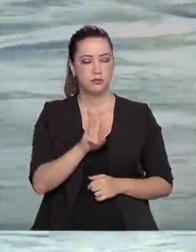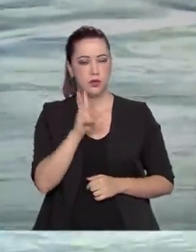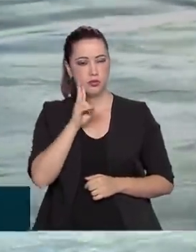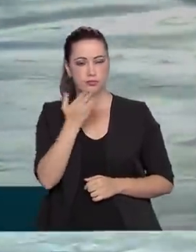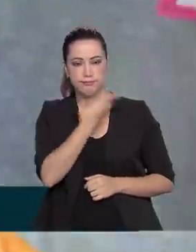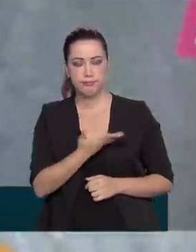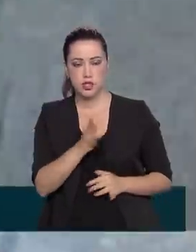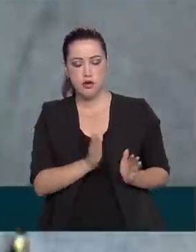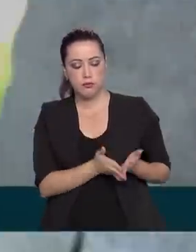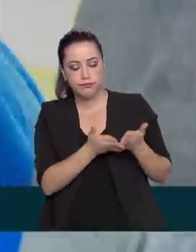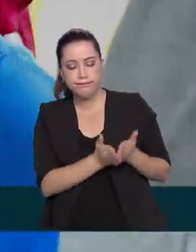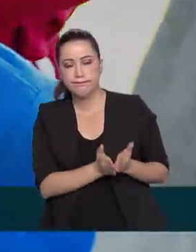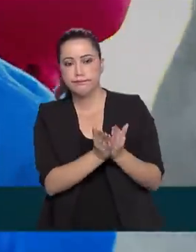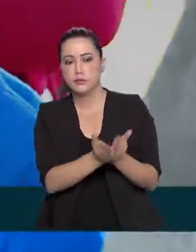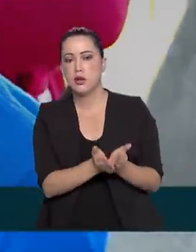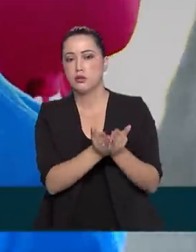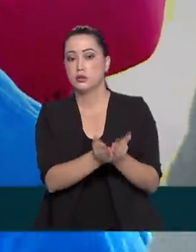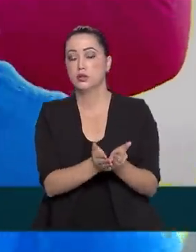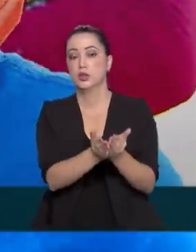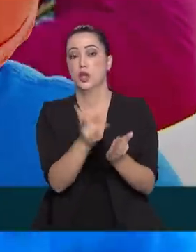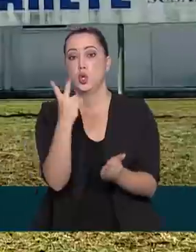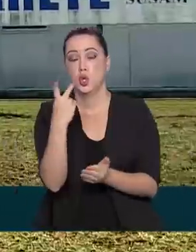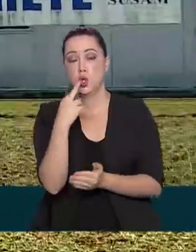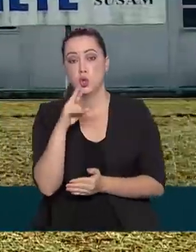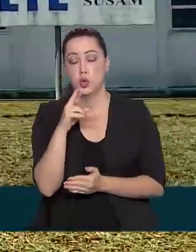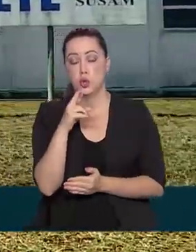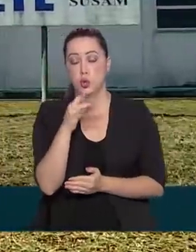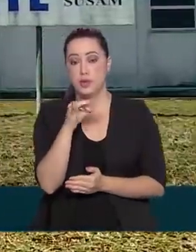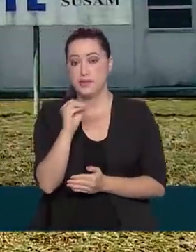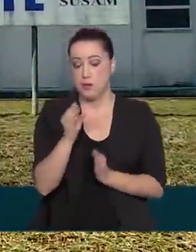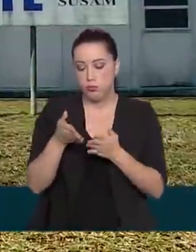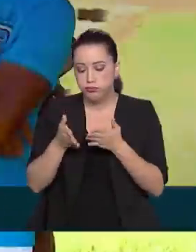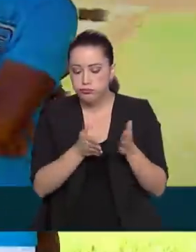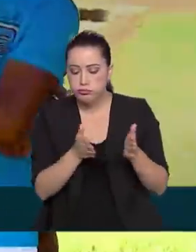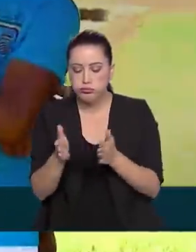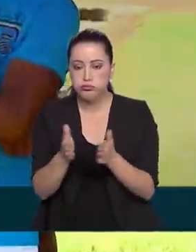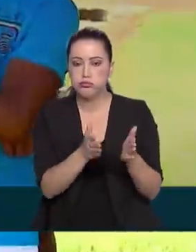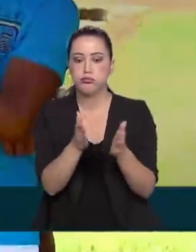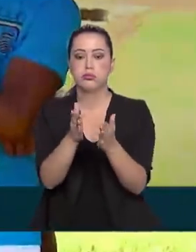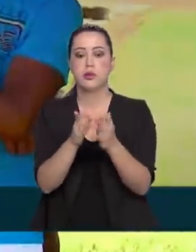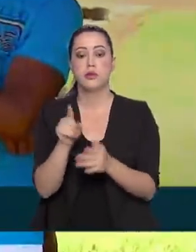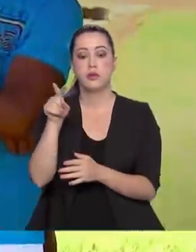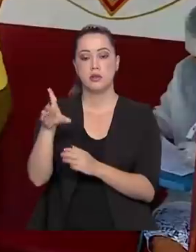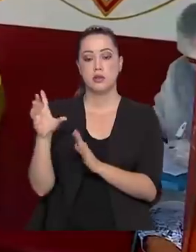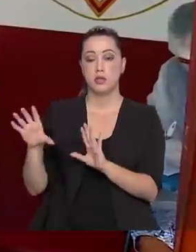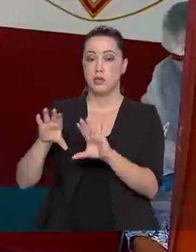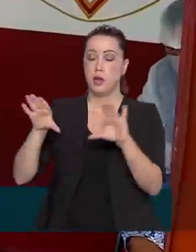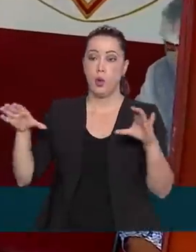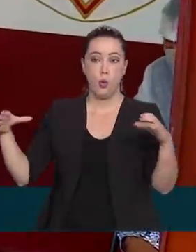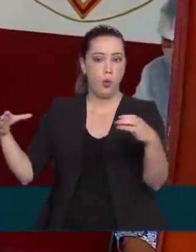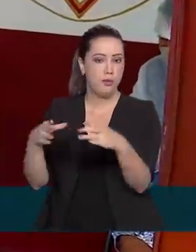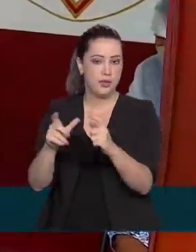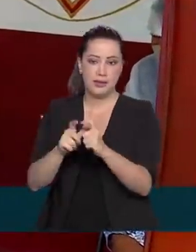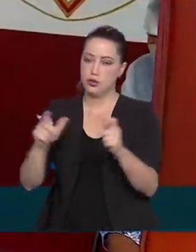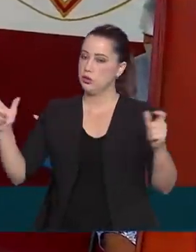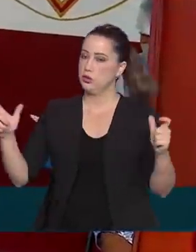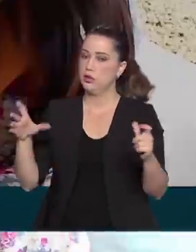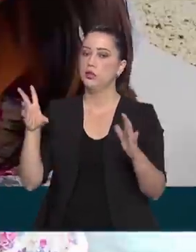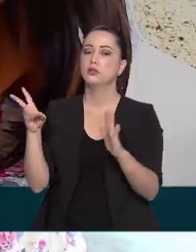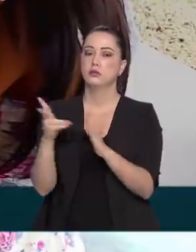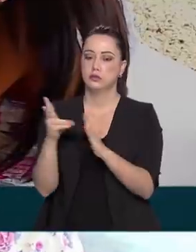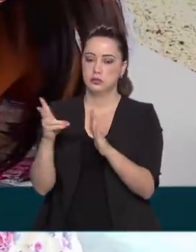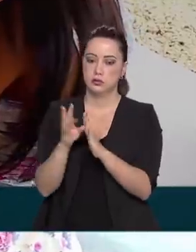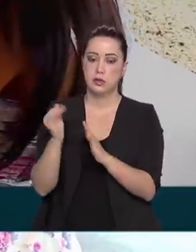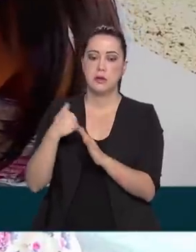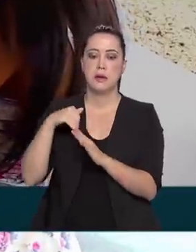Uaupeis e do Piracuí está Iauarete. A maior comunidade entre as visitadas pela comitiva é também